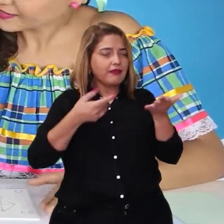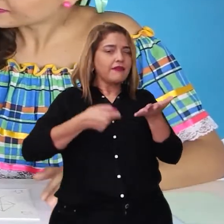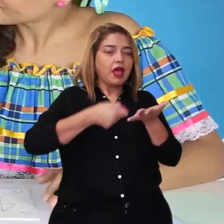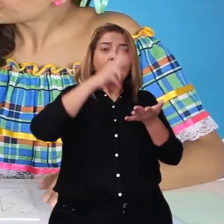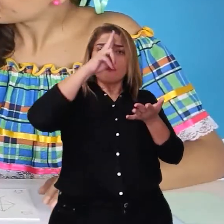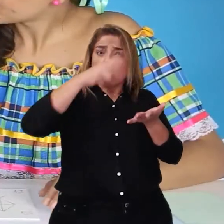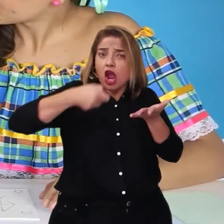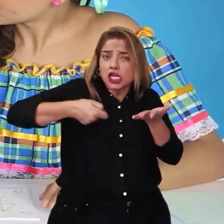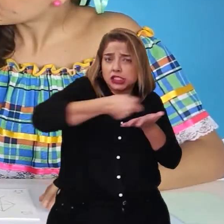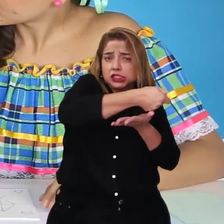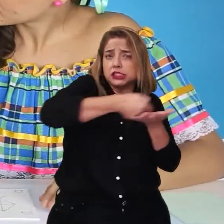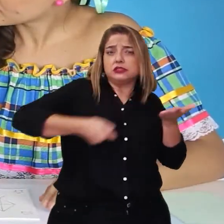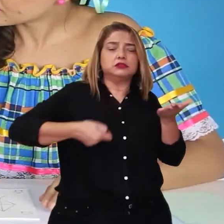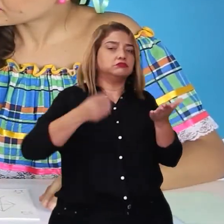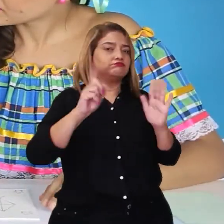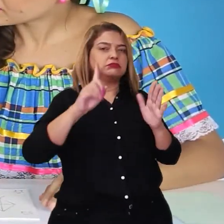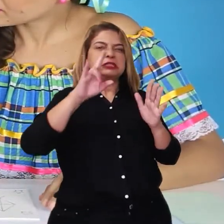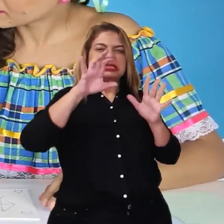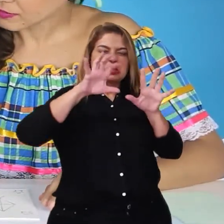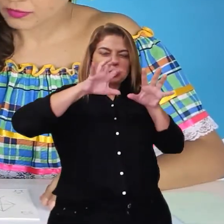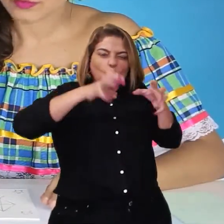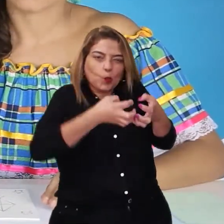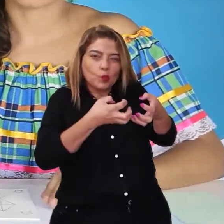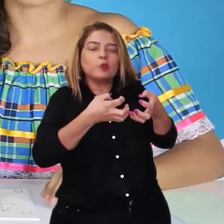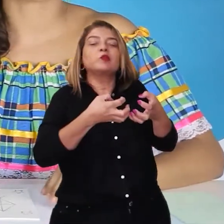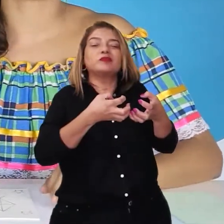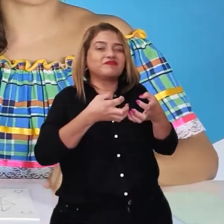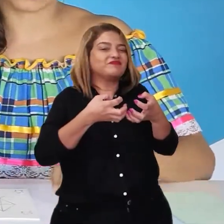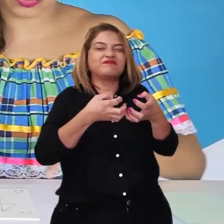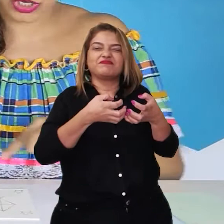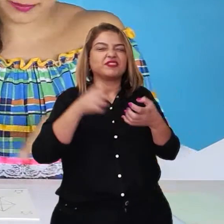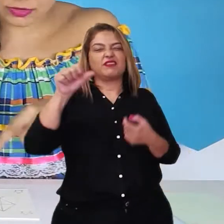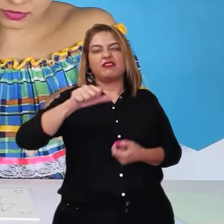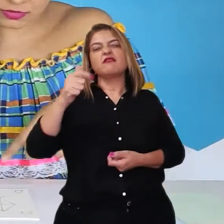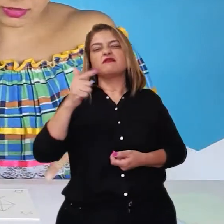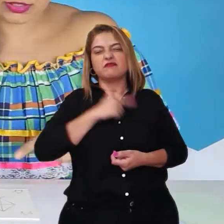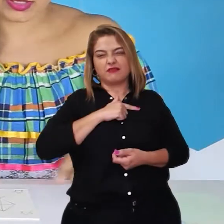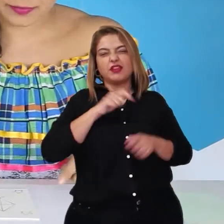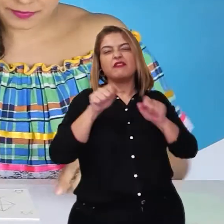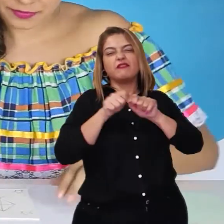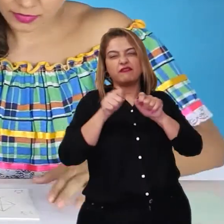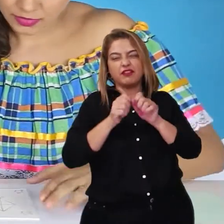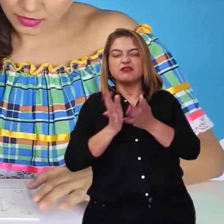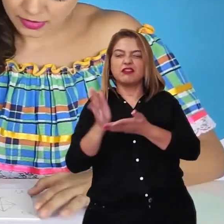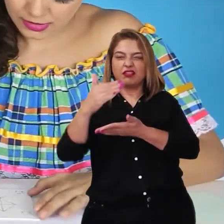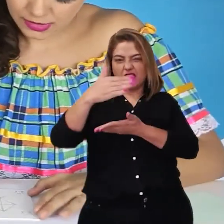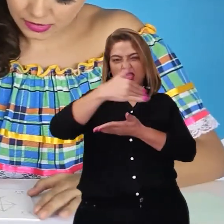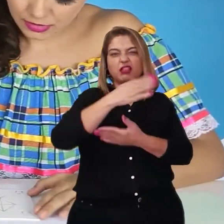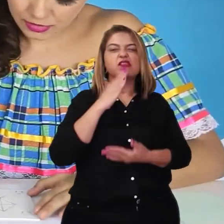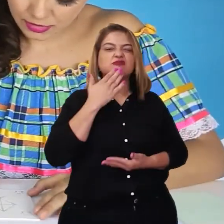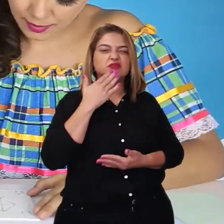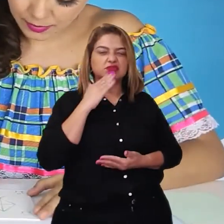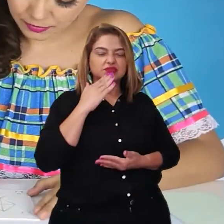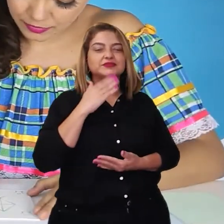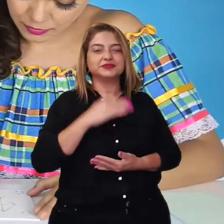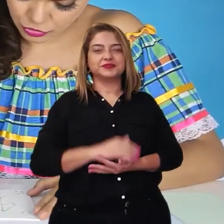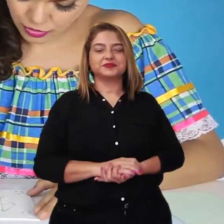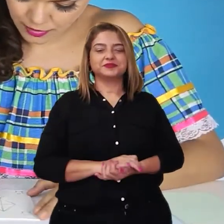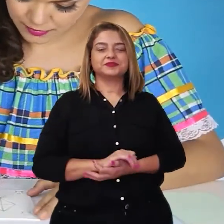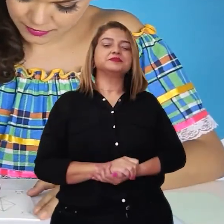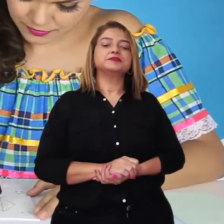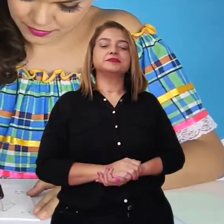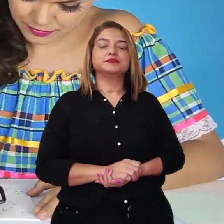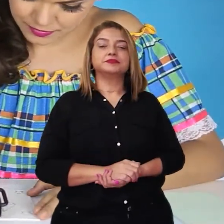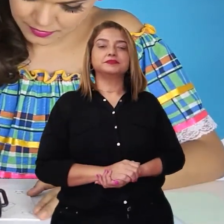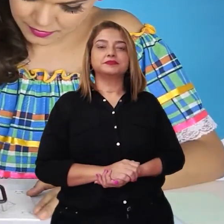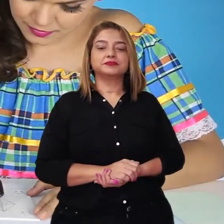se passar com força e a tinta entrar nos caminhos, assim, né? Exatamente. Pode ser que borre. Tá bom. Vamos